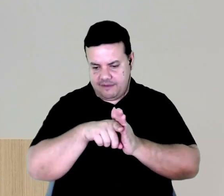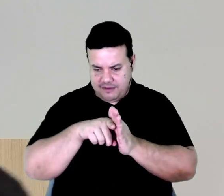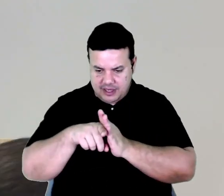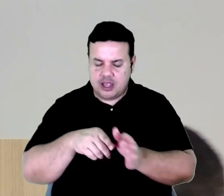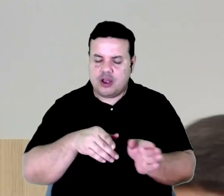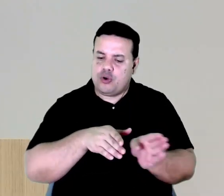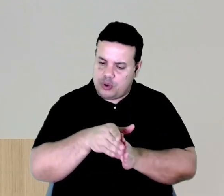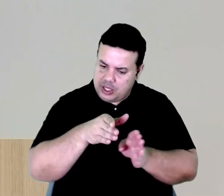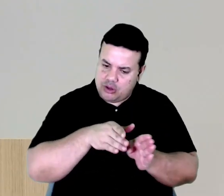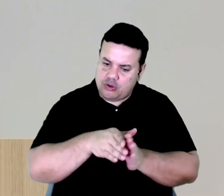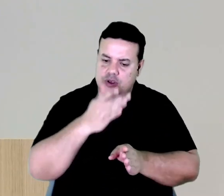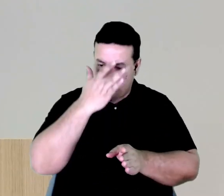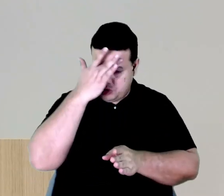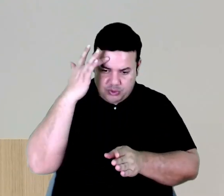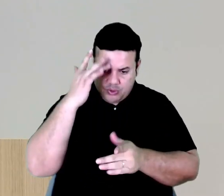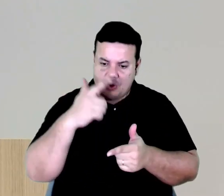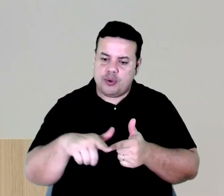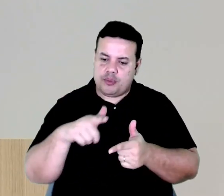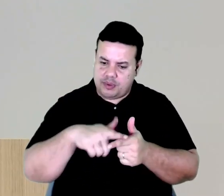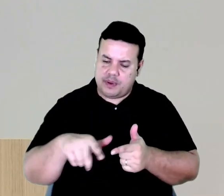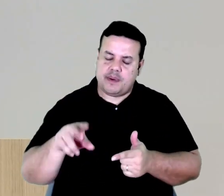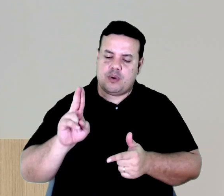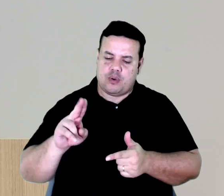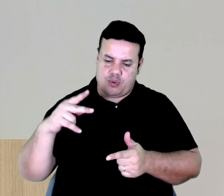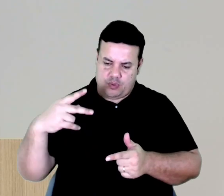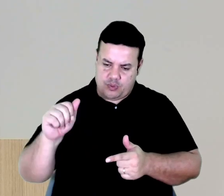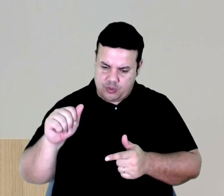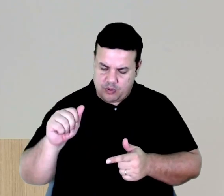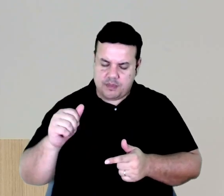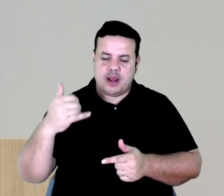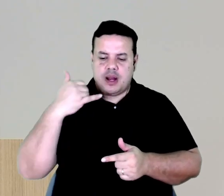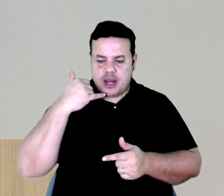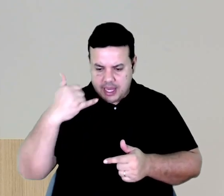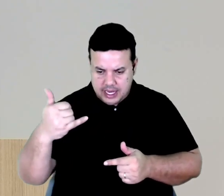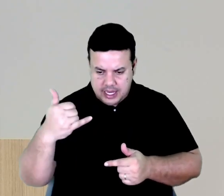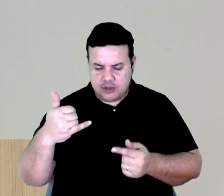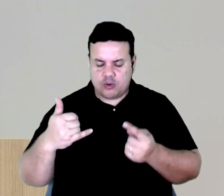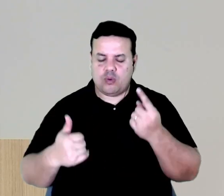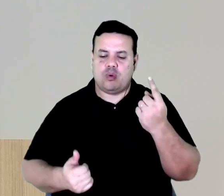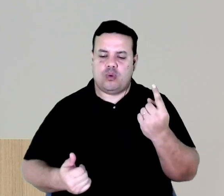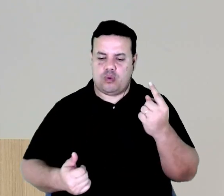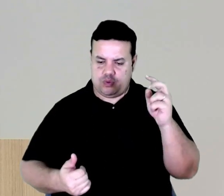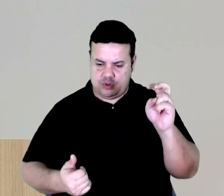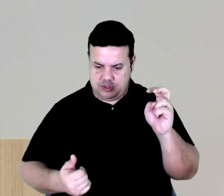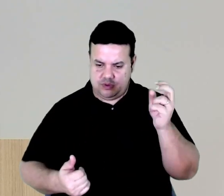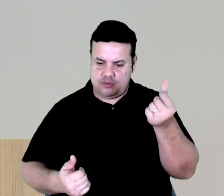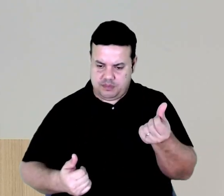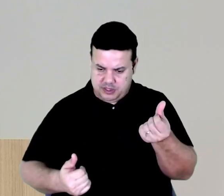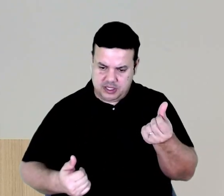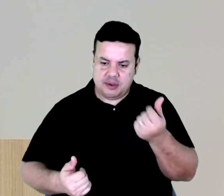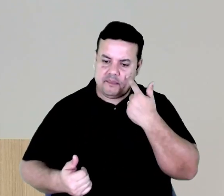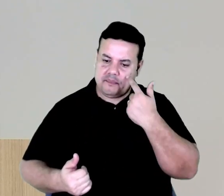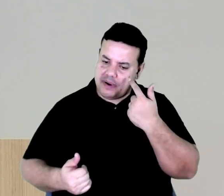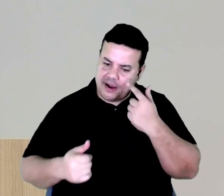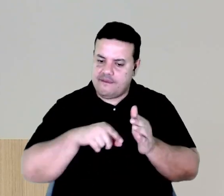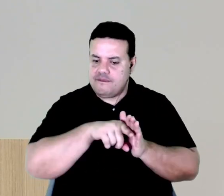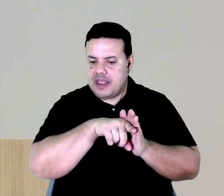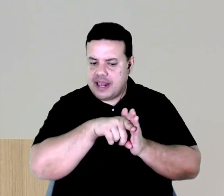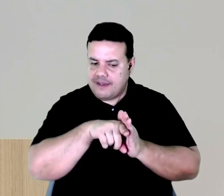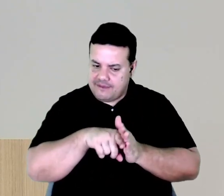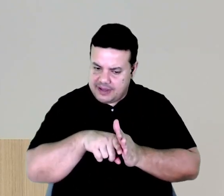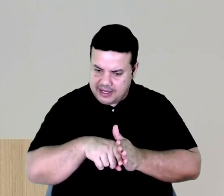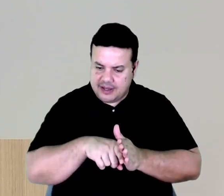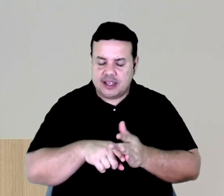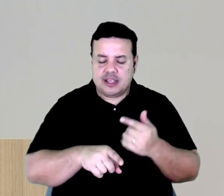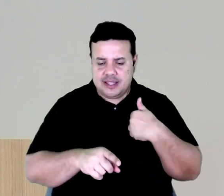que tivessem algum problema com UPA, fizessem o 156, para que fosse feita essa verificação. E aí eu fiquei na